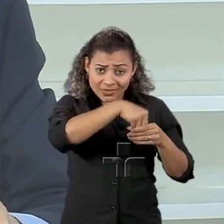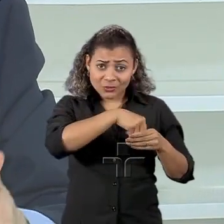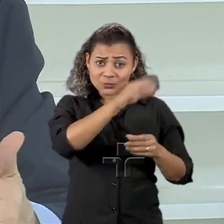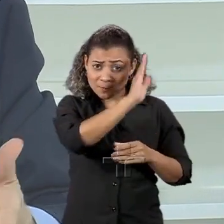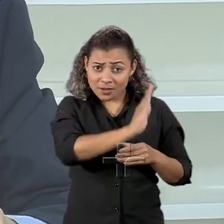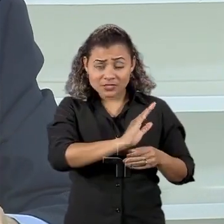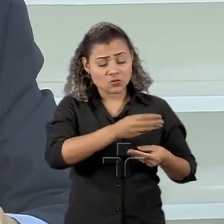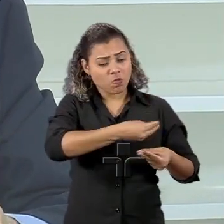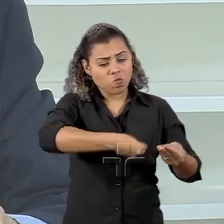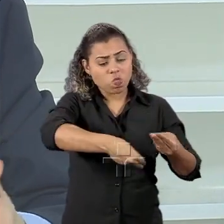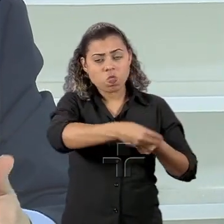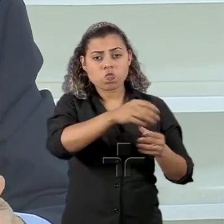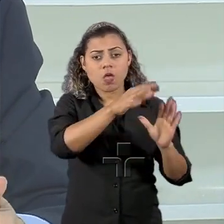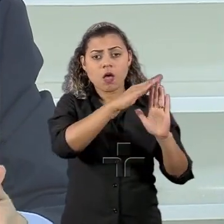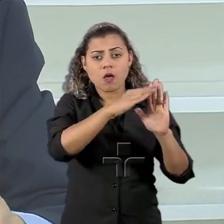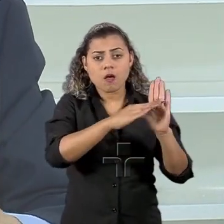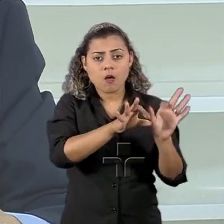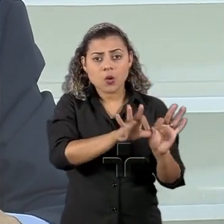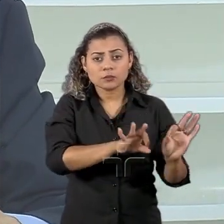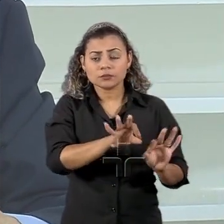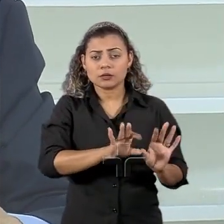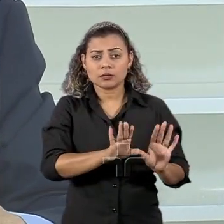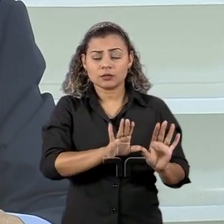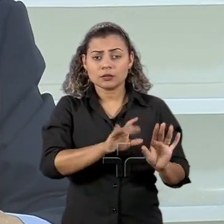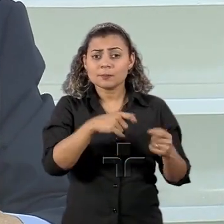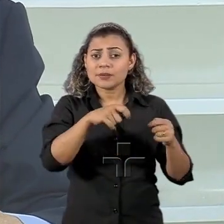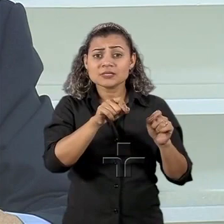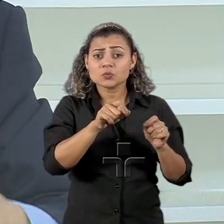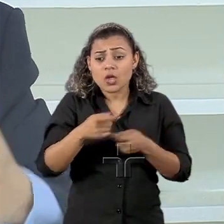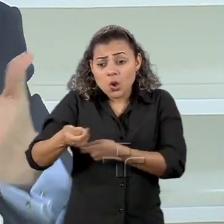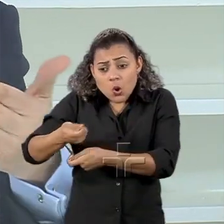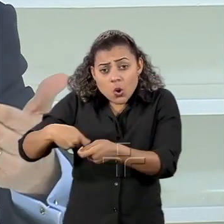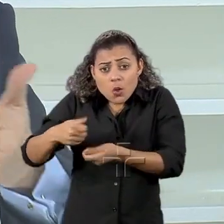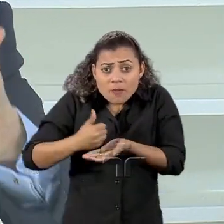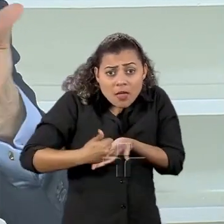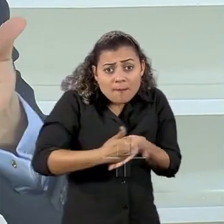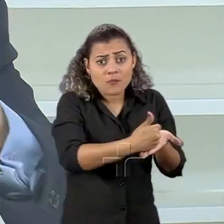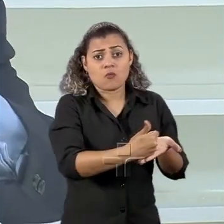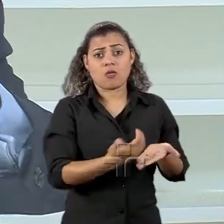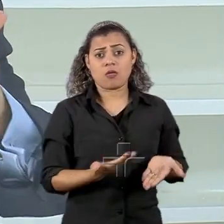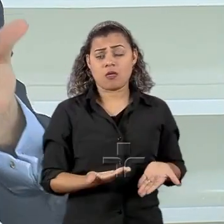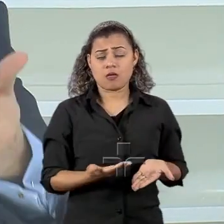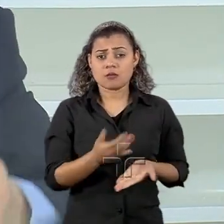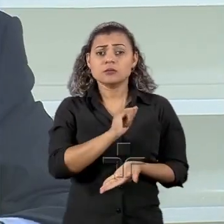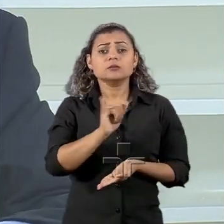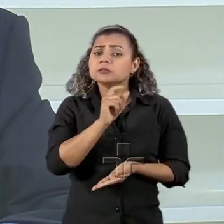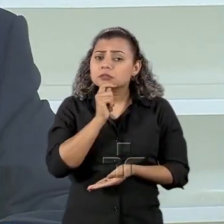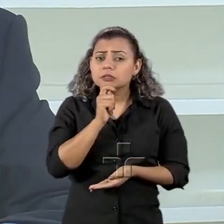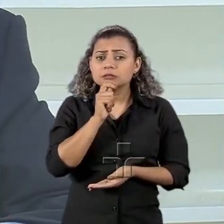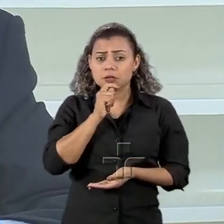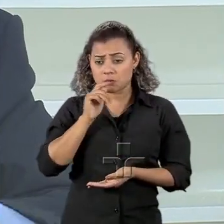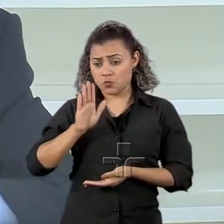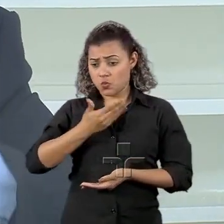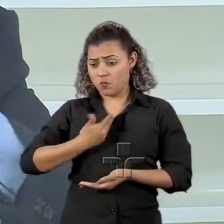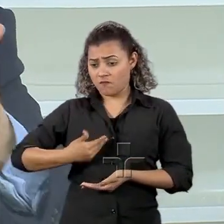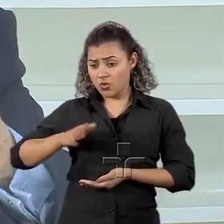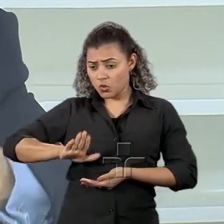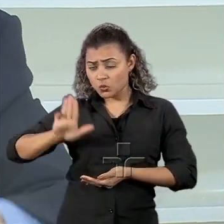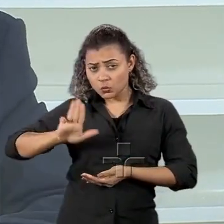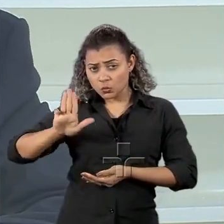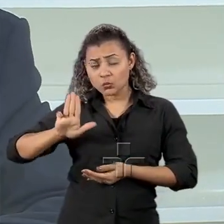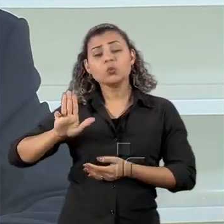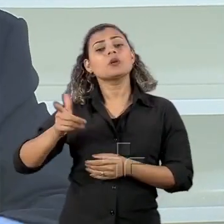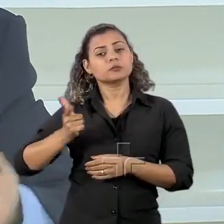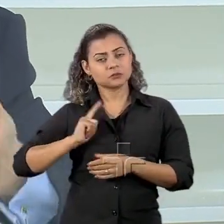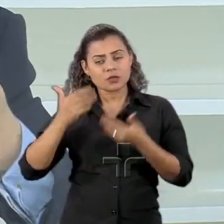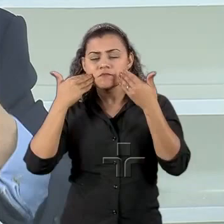força, só tem voz, se tiver o respaldo da economia. A política externa de uma parte do governo Lula teve muita